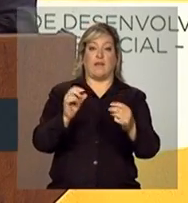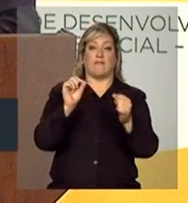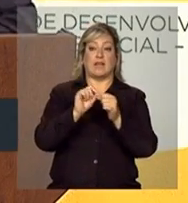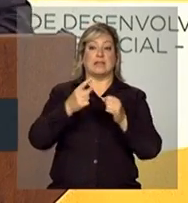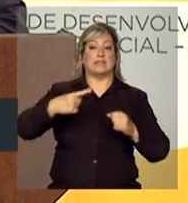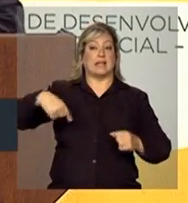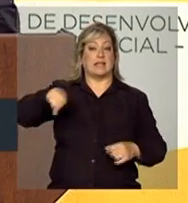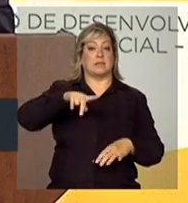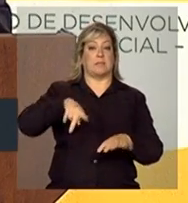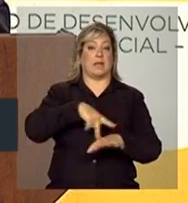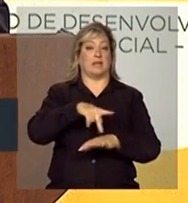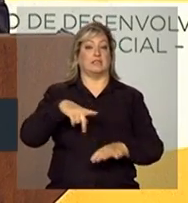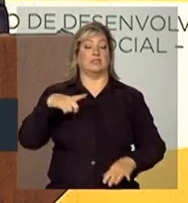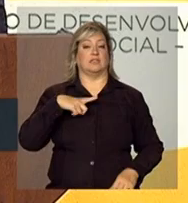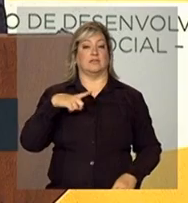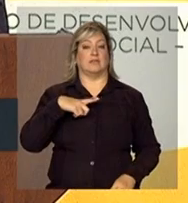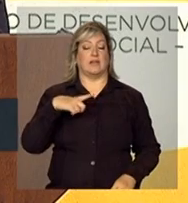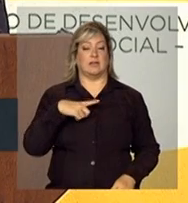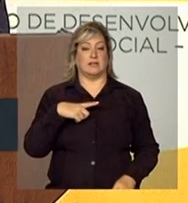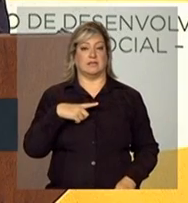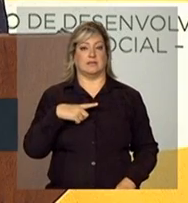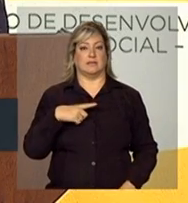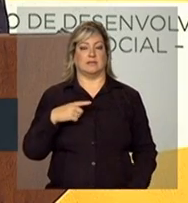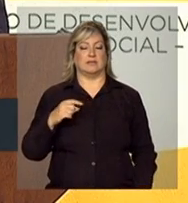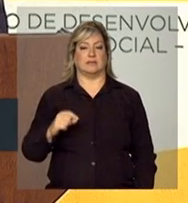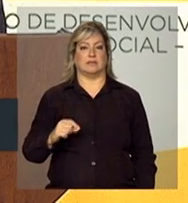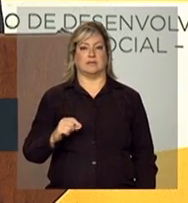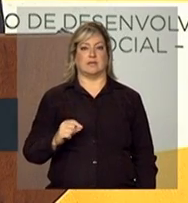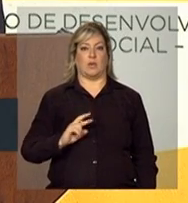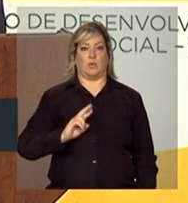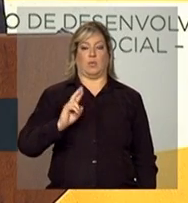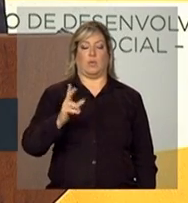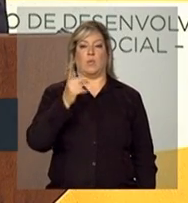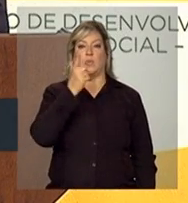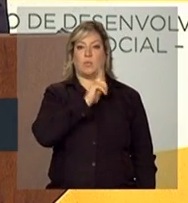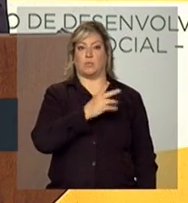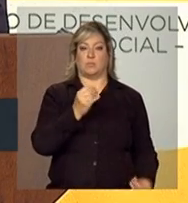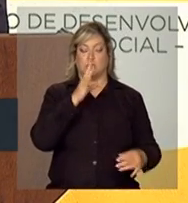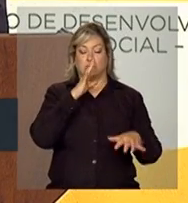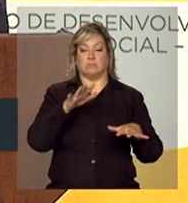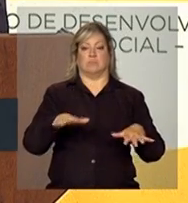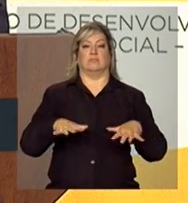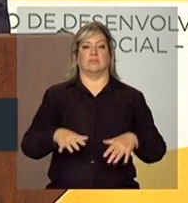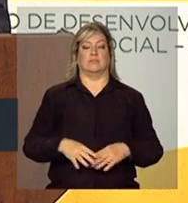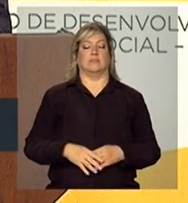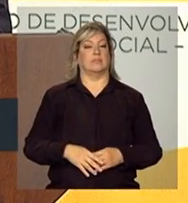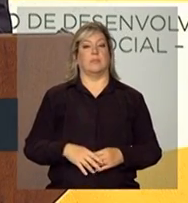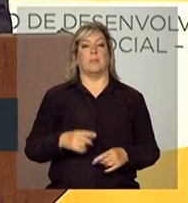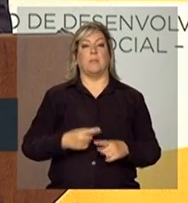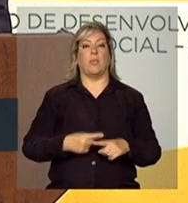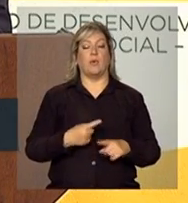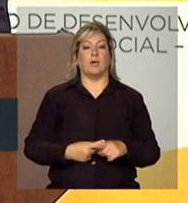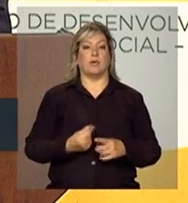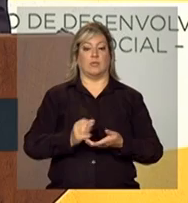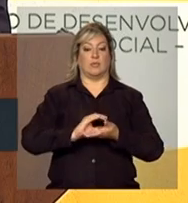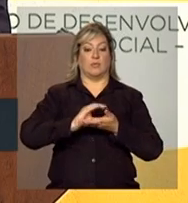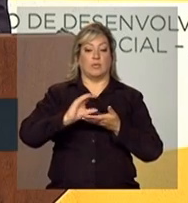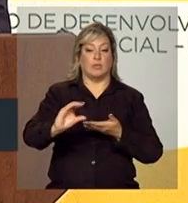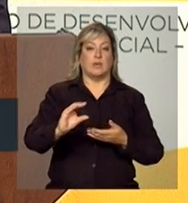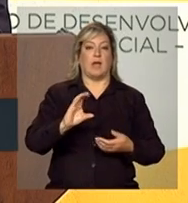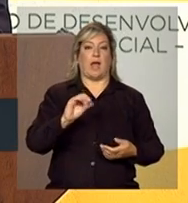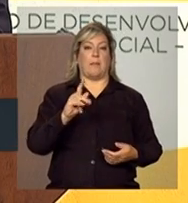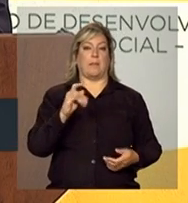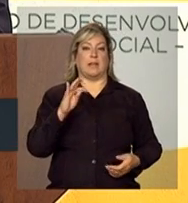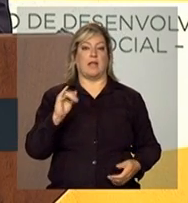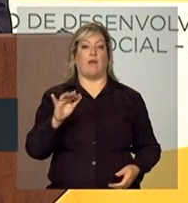países tivessem resultados tão surpreendentes. foi o investimento em capital físico.